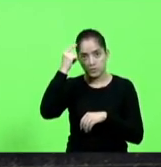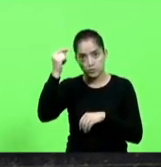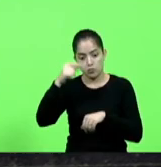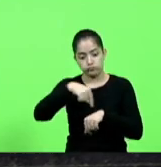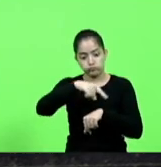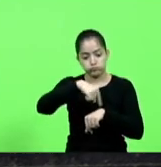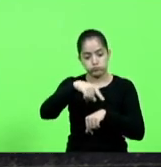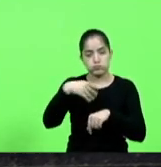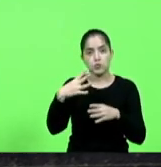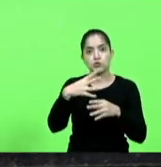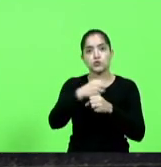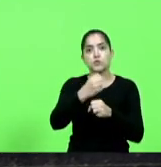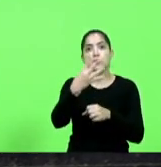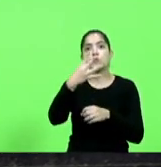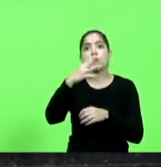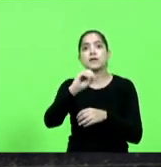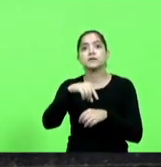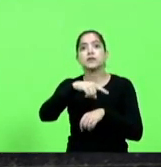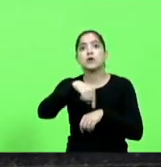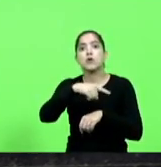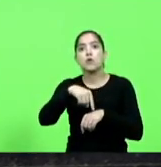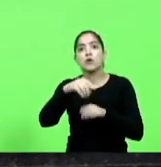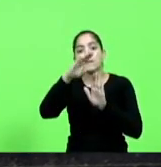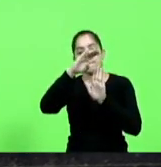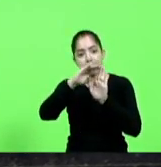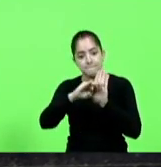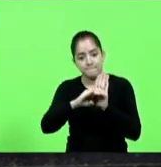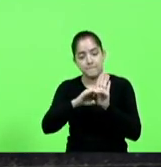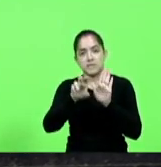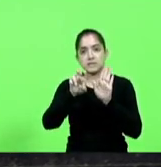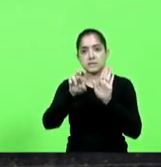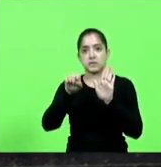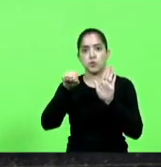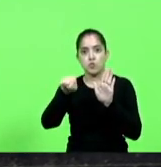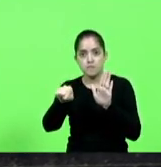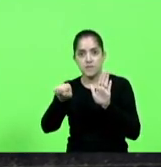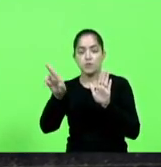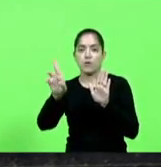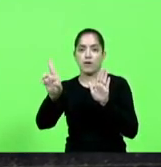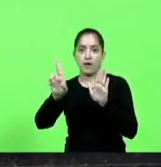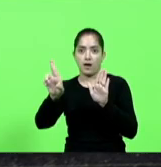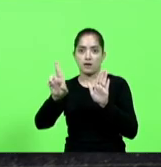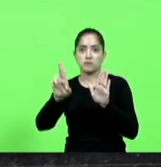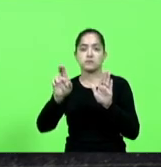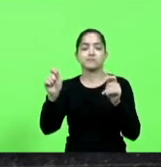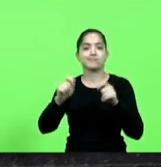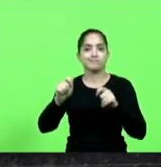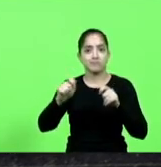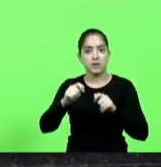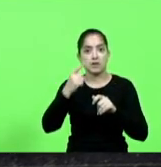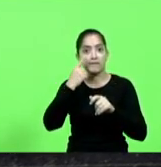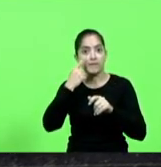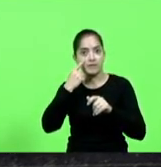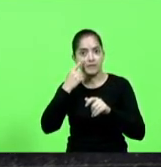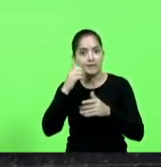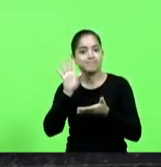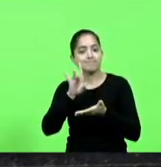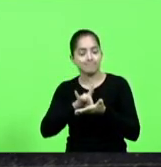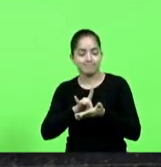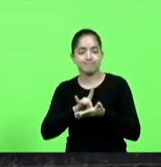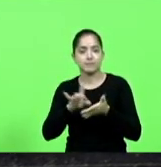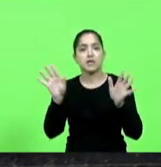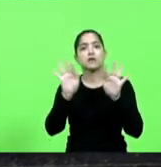não vai baixar de cinco mil reais então a gente quer ver isso implementado e eu fico muito feliz